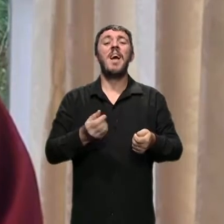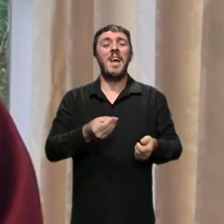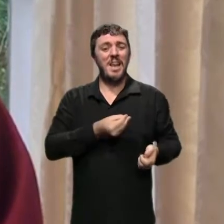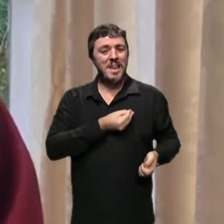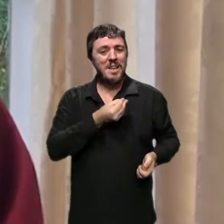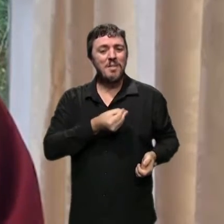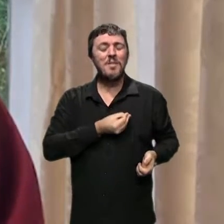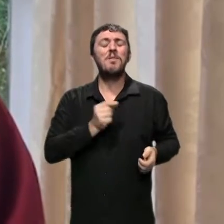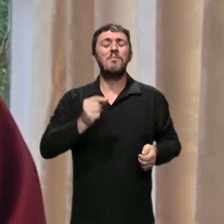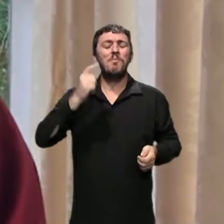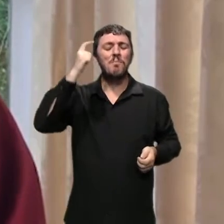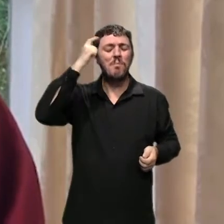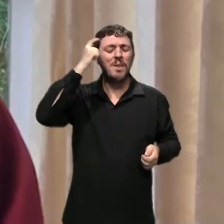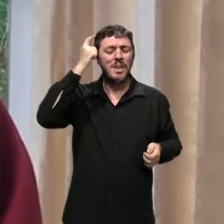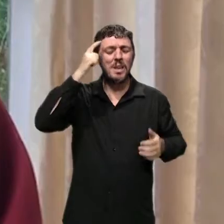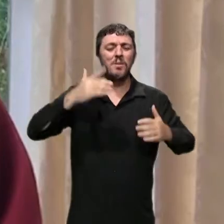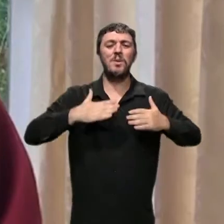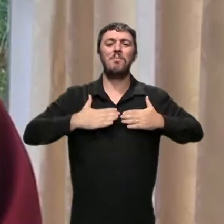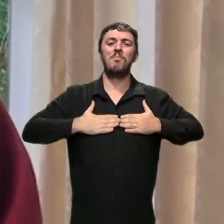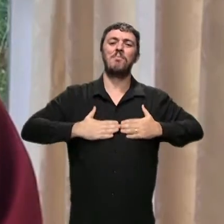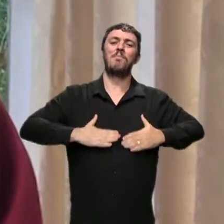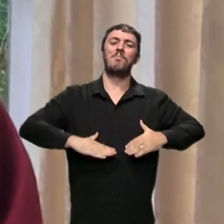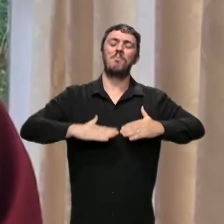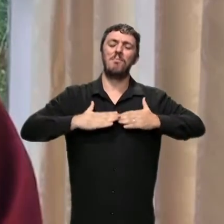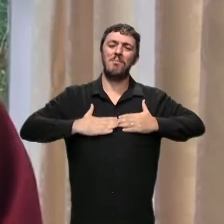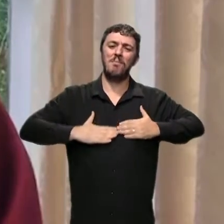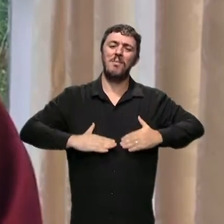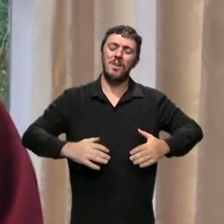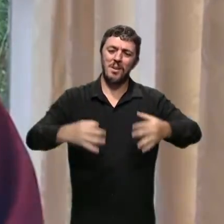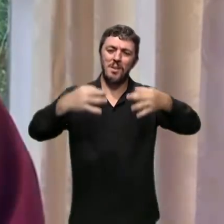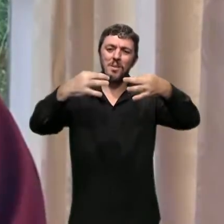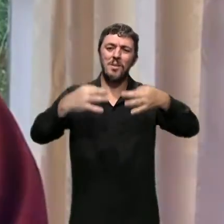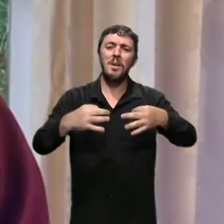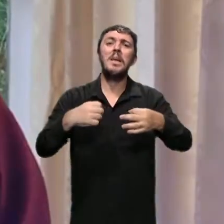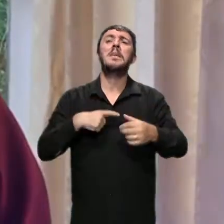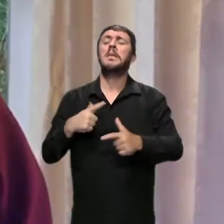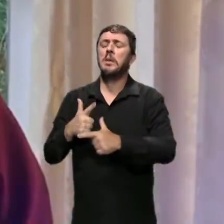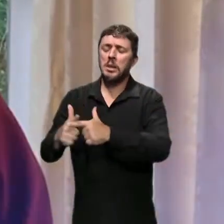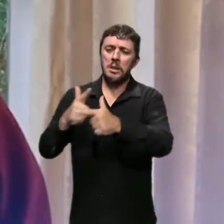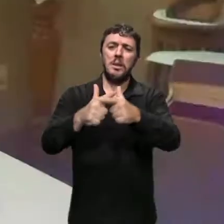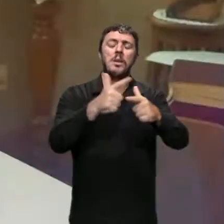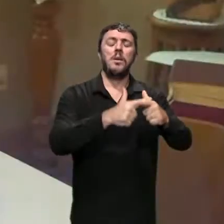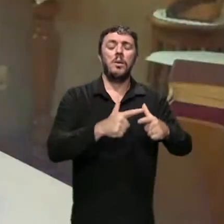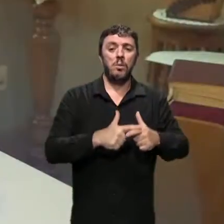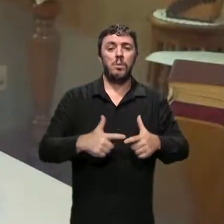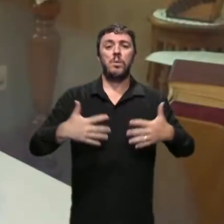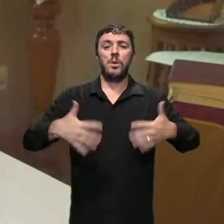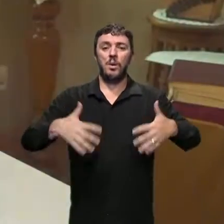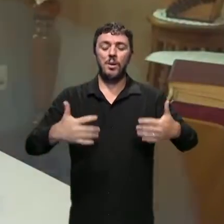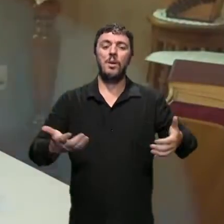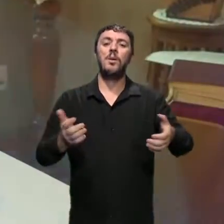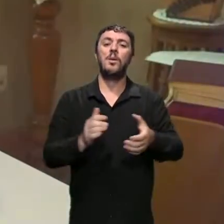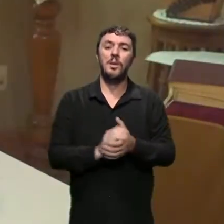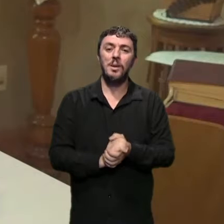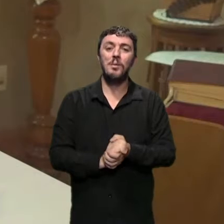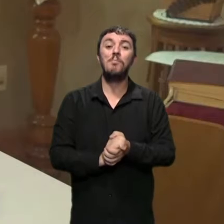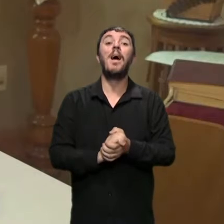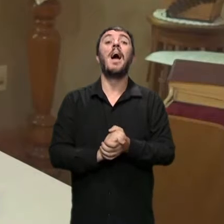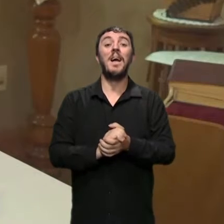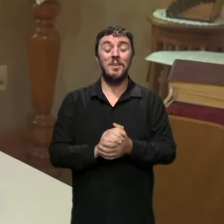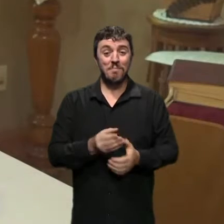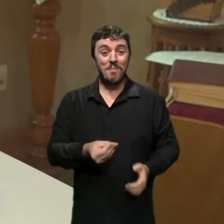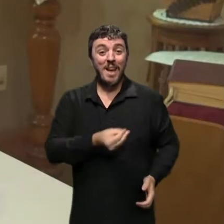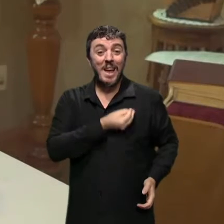pensamentos calmos e serenos. Já temos problemas demais, não é? Claro que sempre a vida